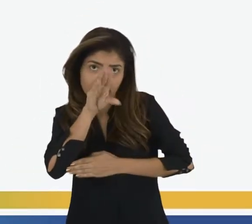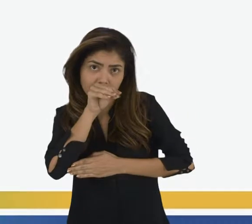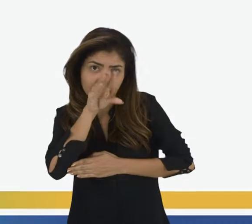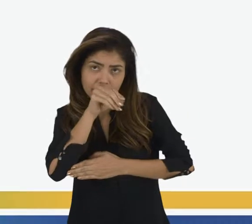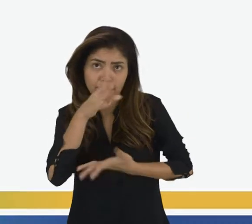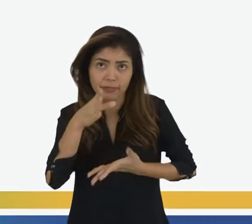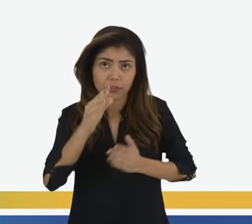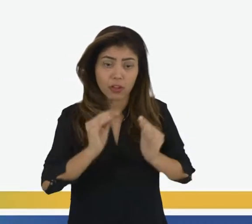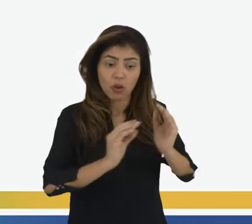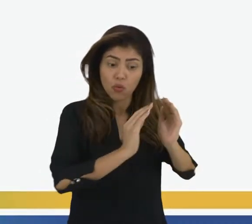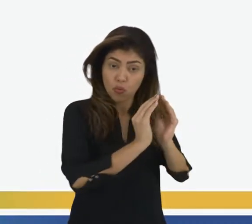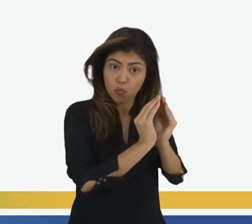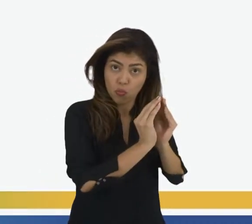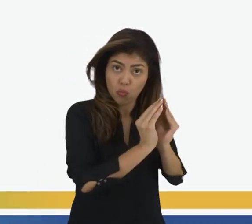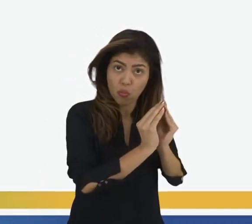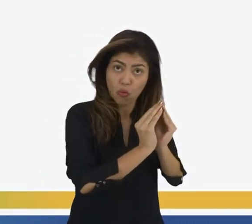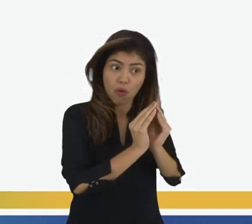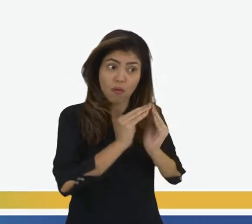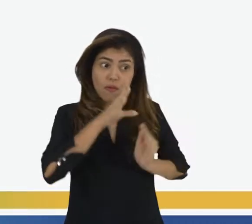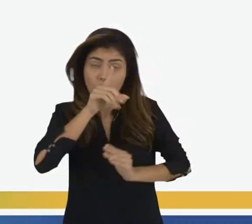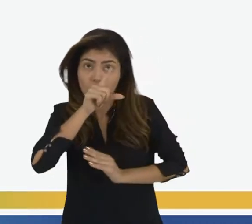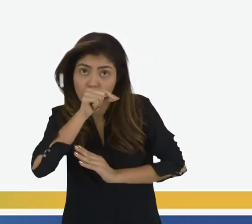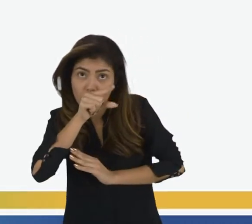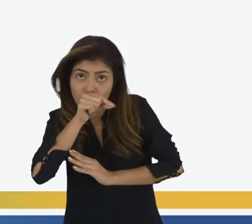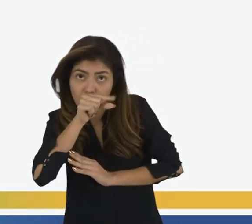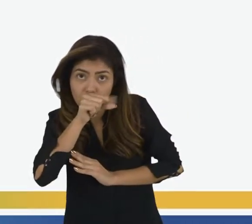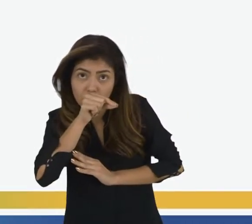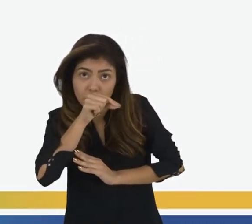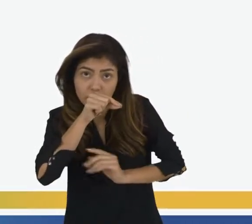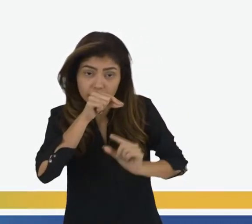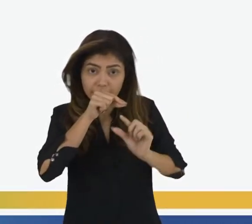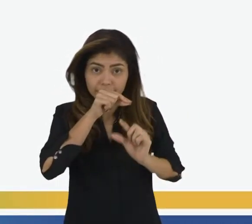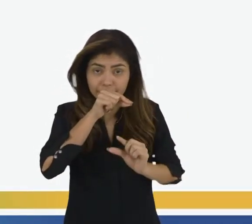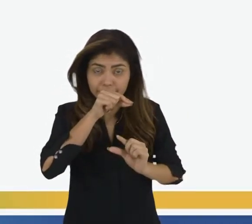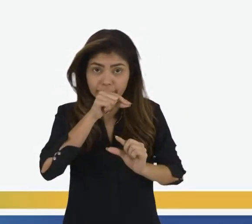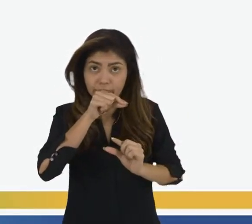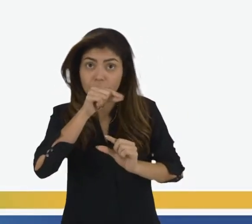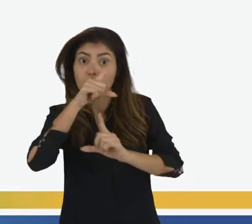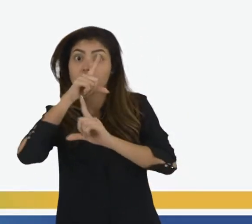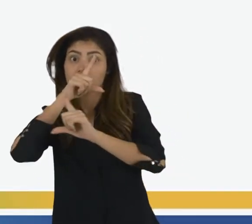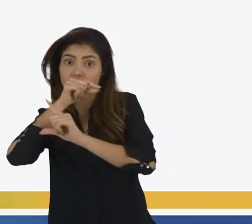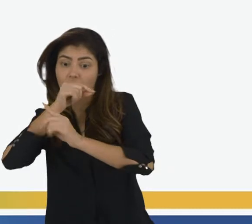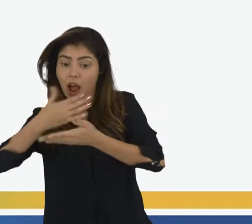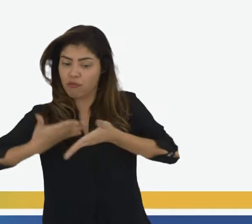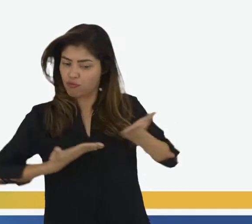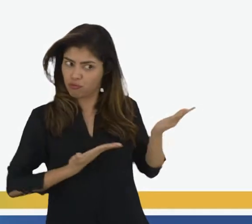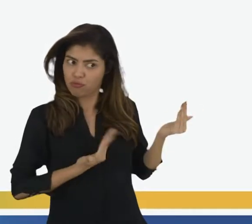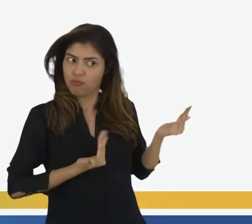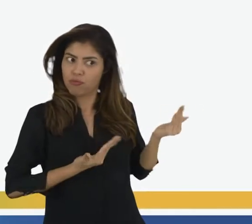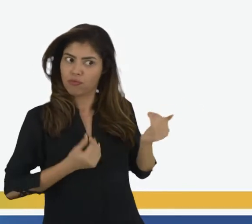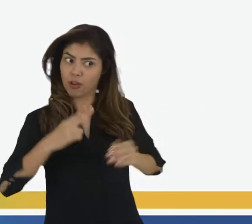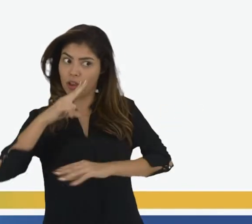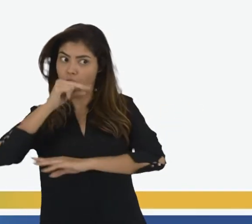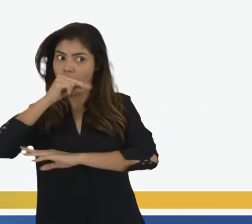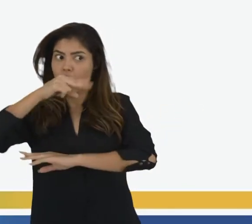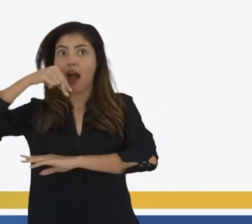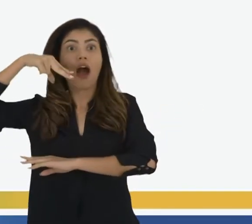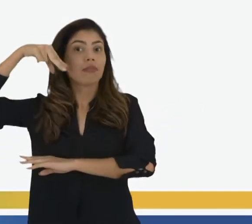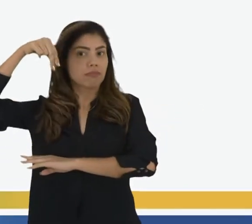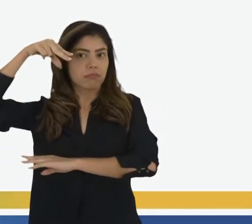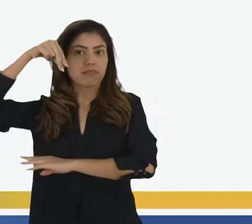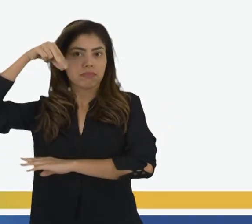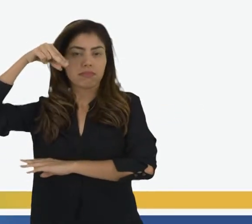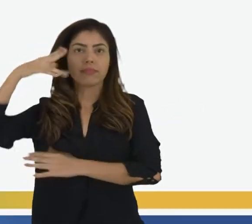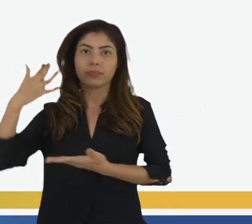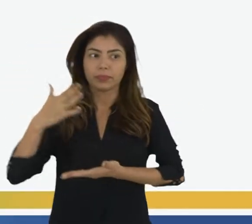ó, o ovo, patinho, o pato jovem, né, até chegar no pato adulto.